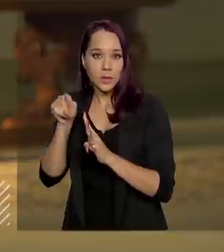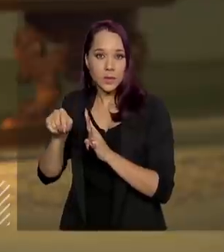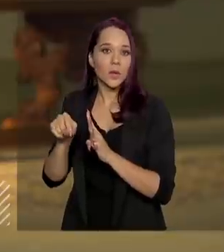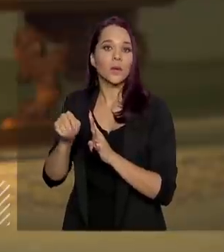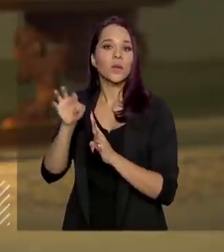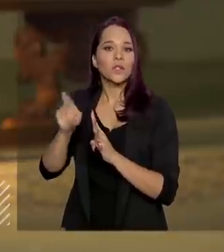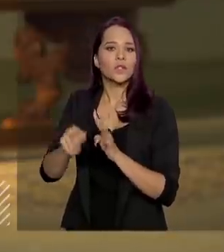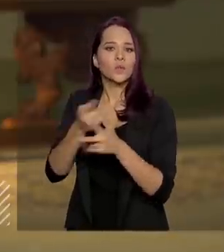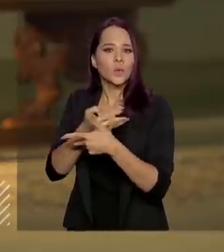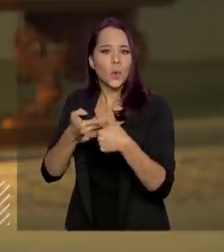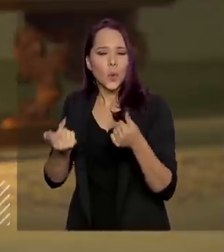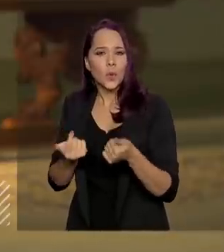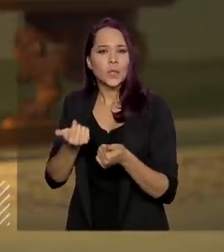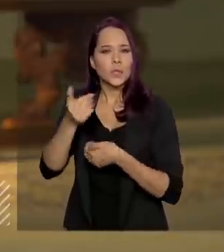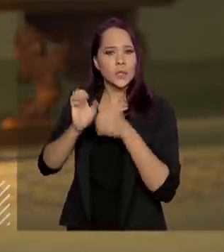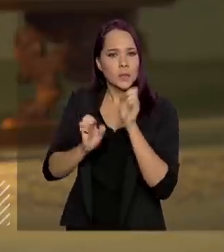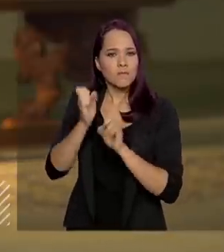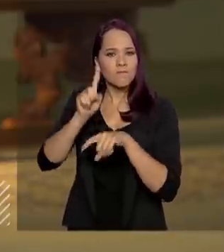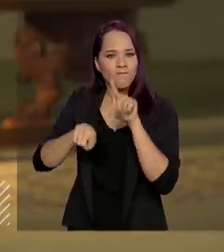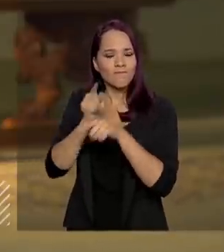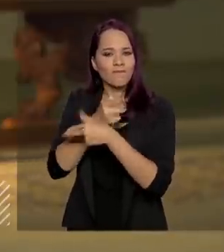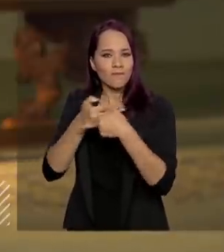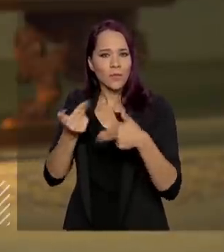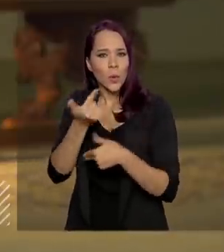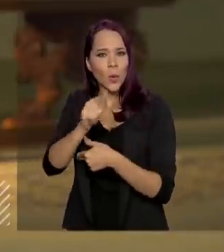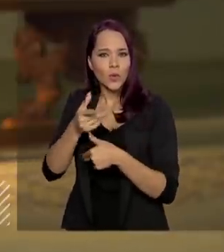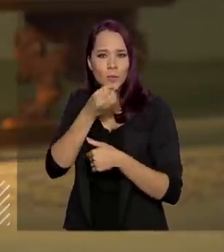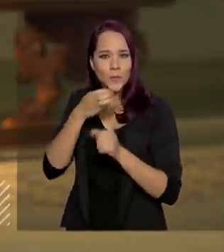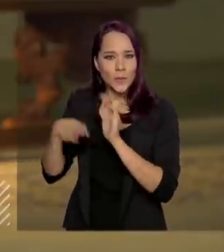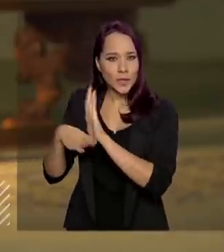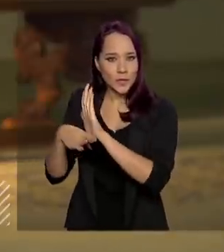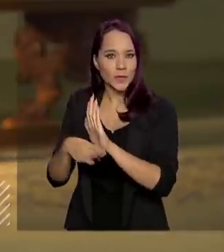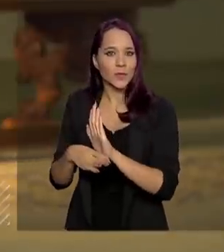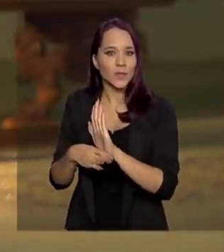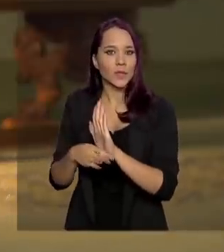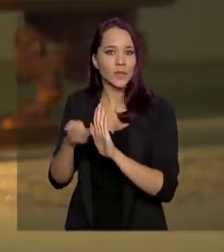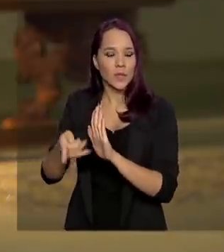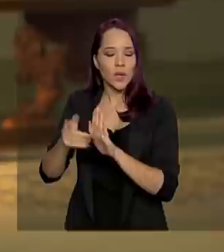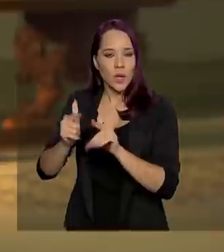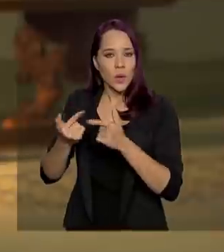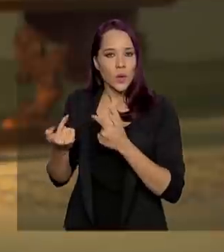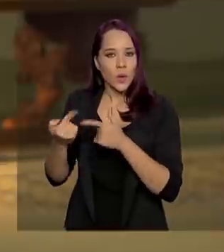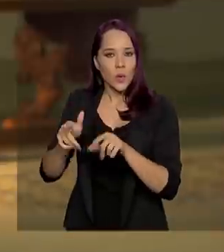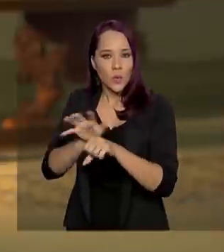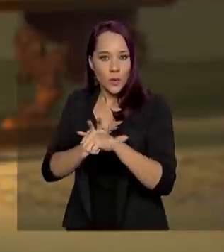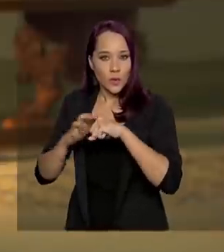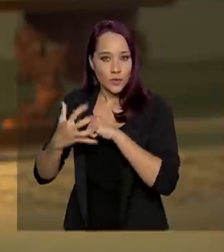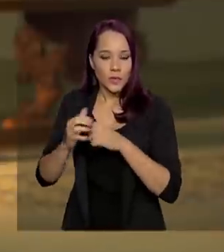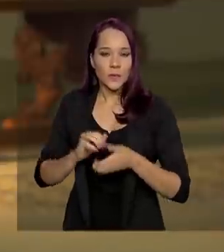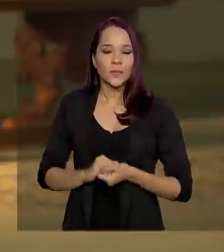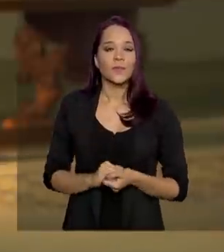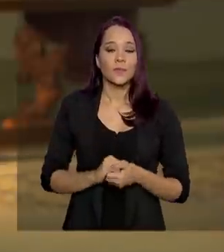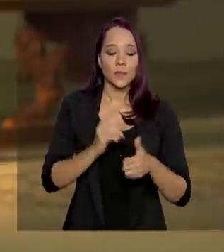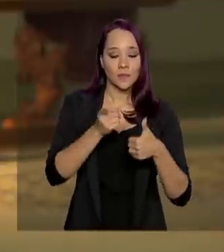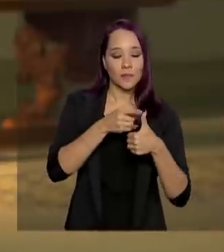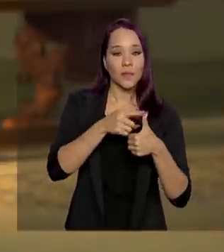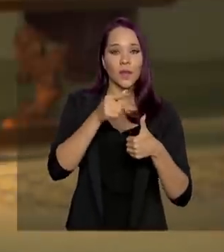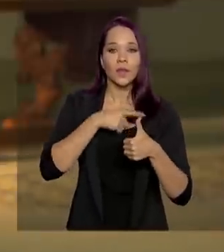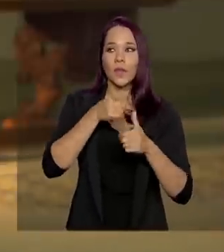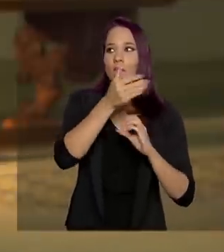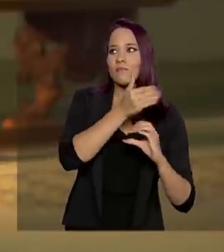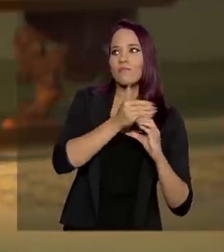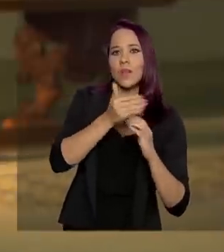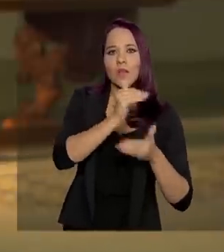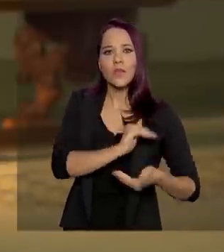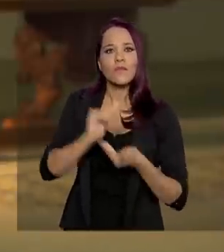insumos, equipamentos e outras benesses relacionadas ao combate ao coronavírus. Nós temos, então, o envio